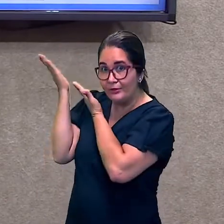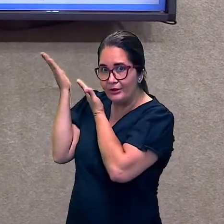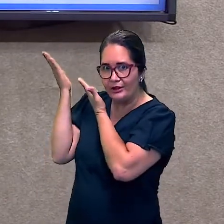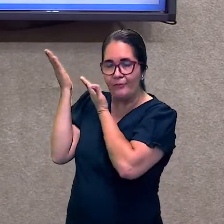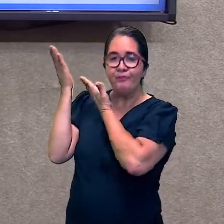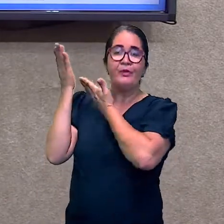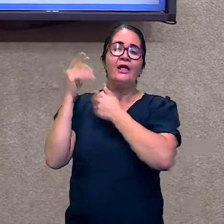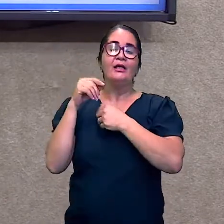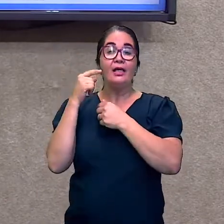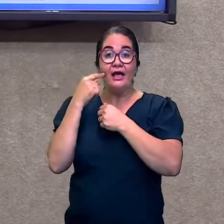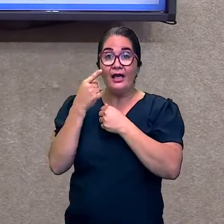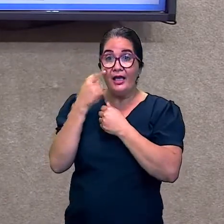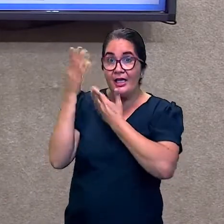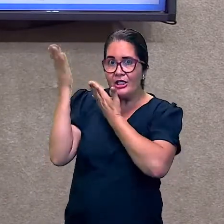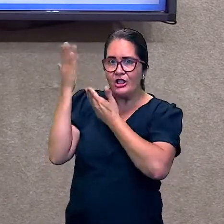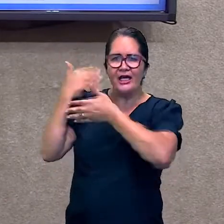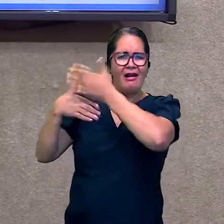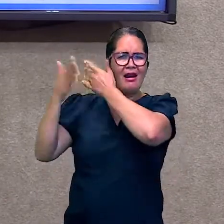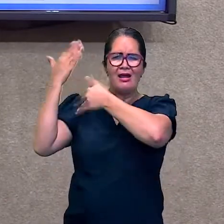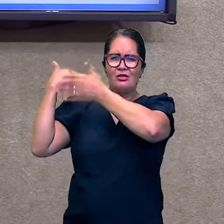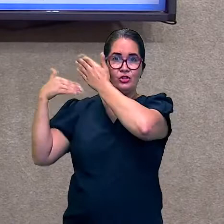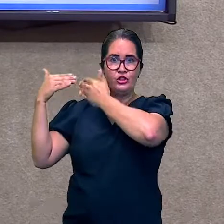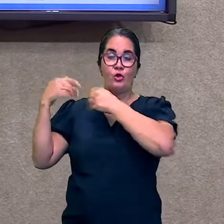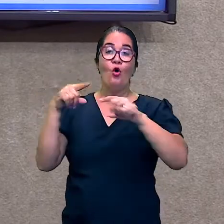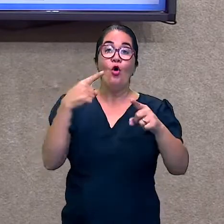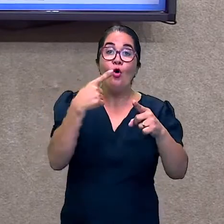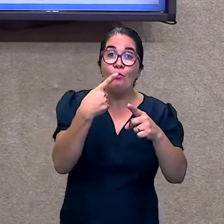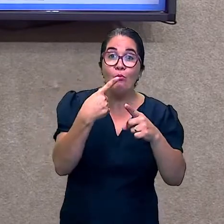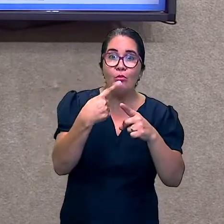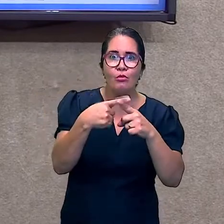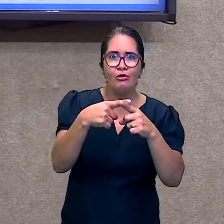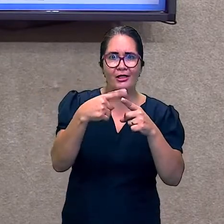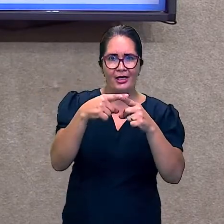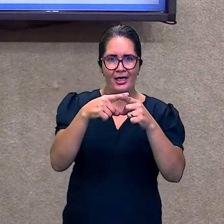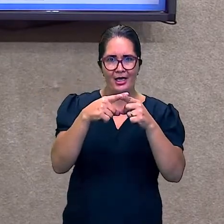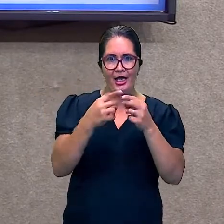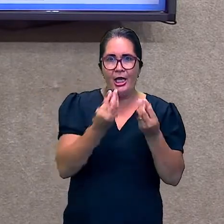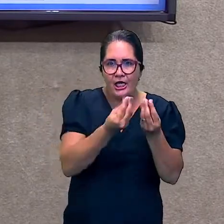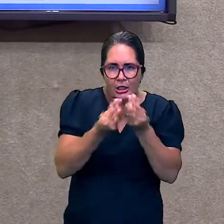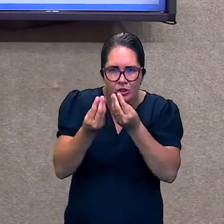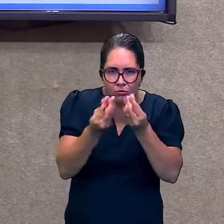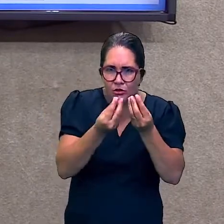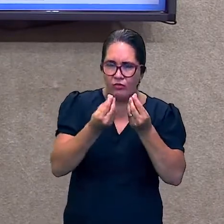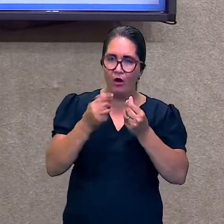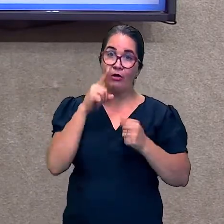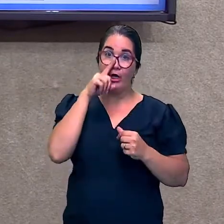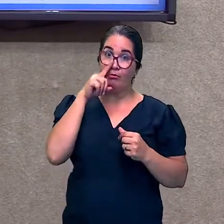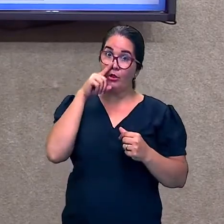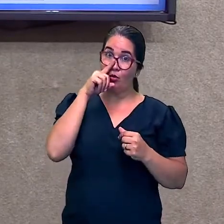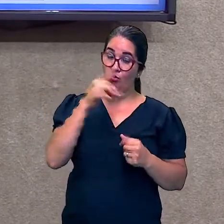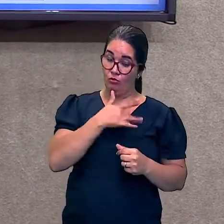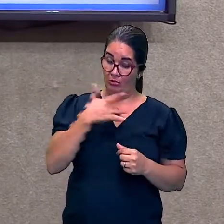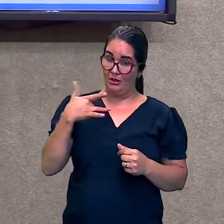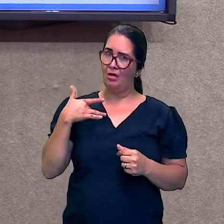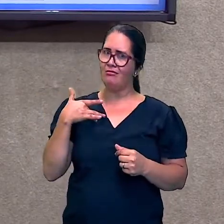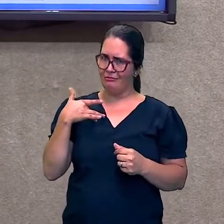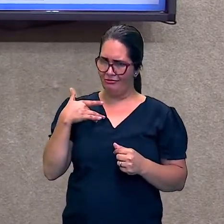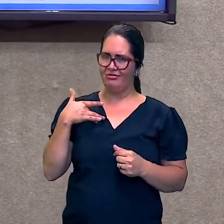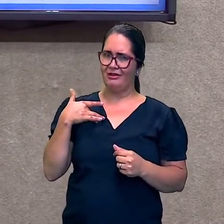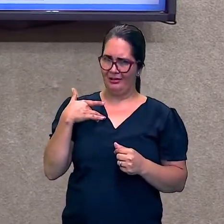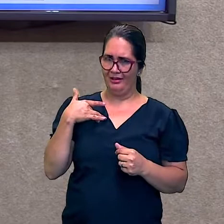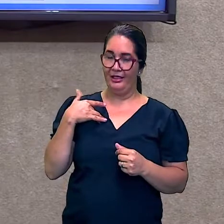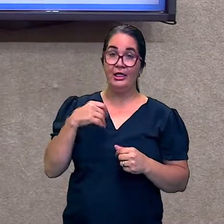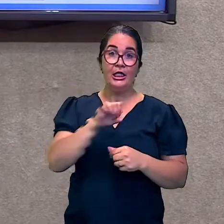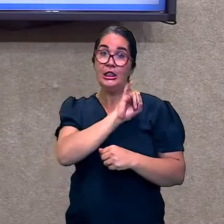Era muito perigoso. Quando quebrava. Tinha todo. Um método. Para ser recolhido. Não podia. Então foi